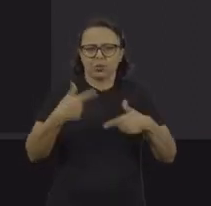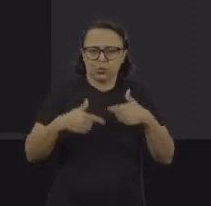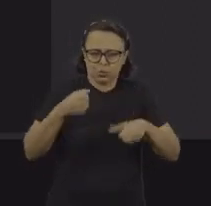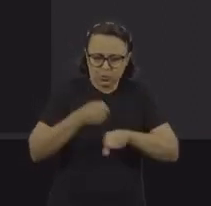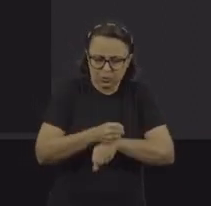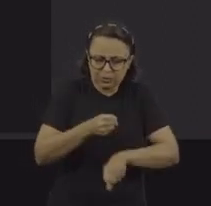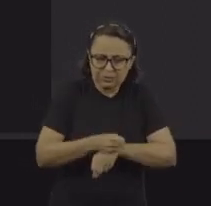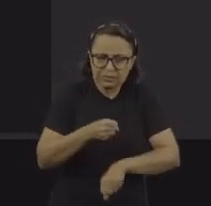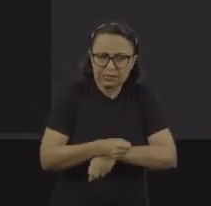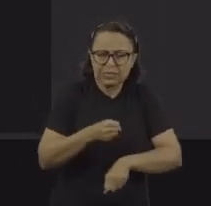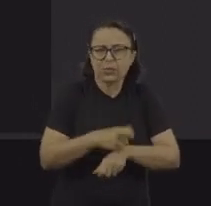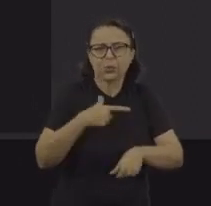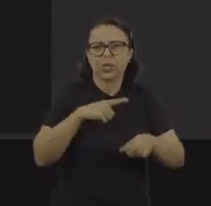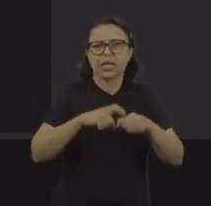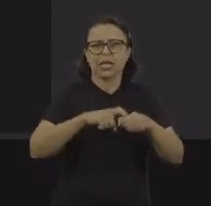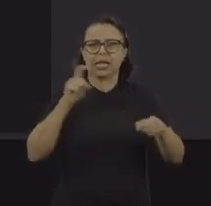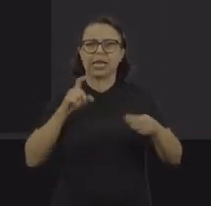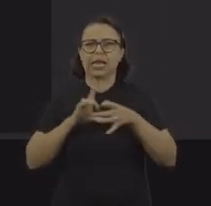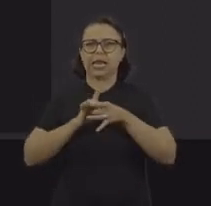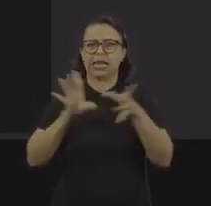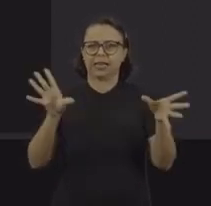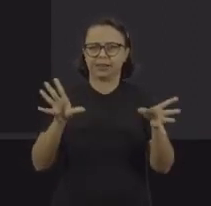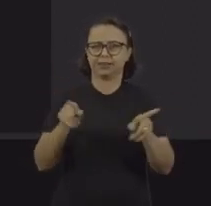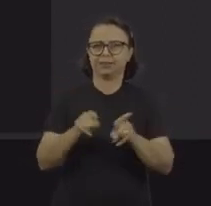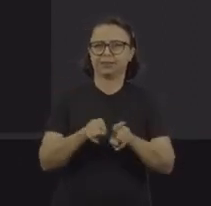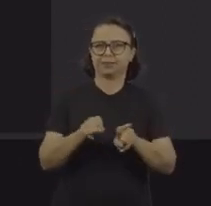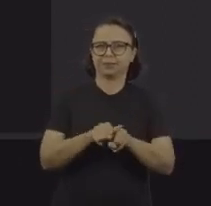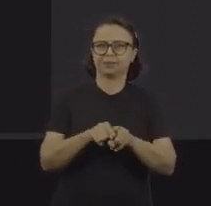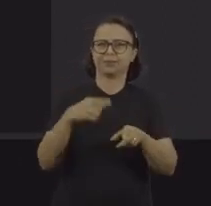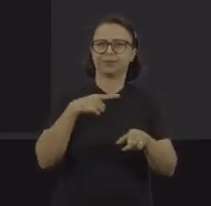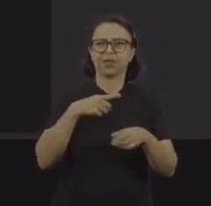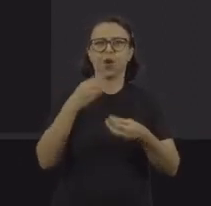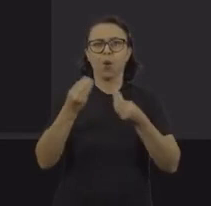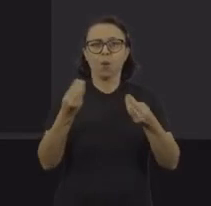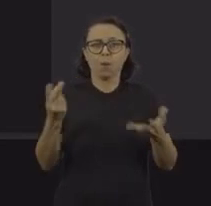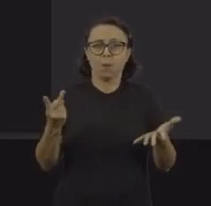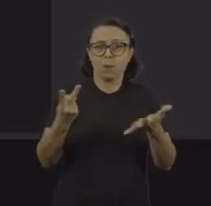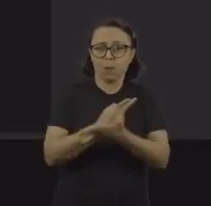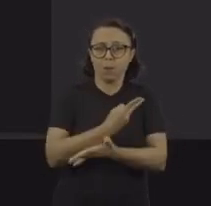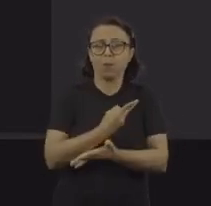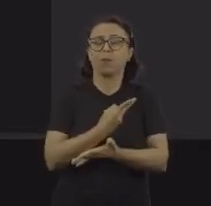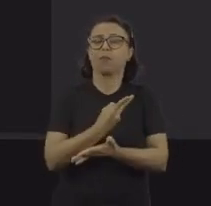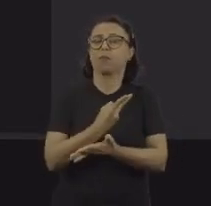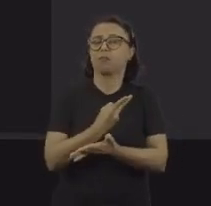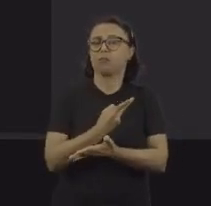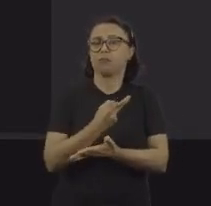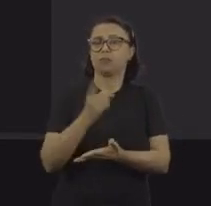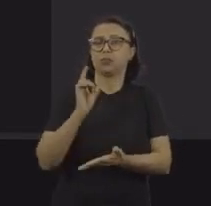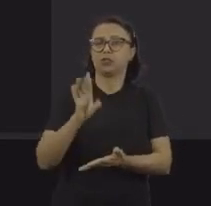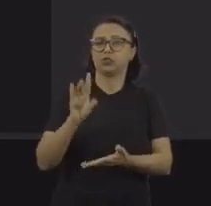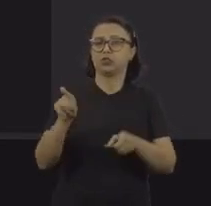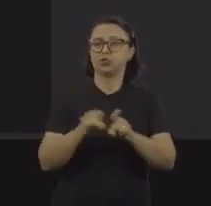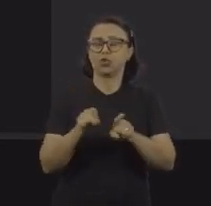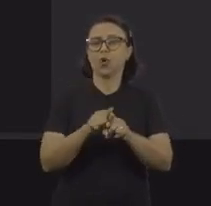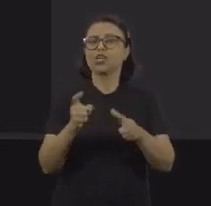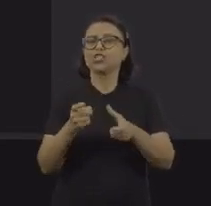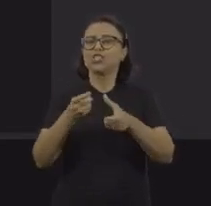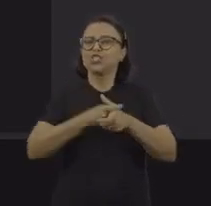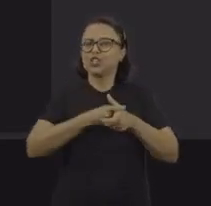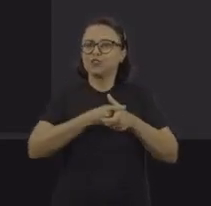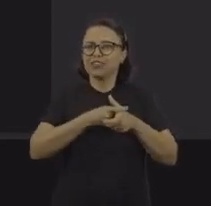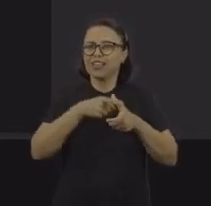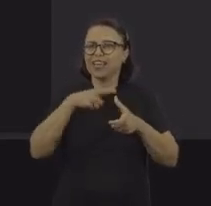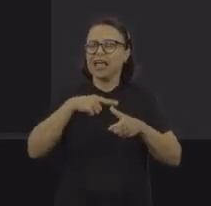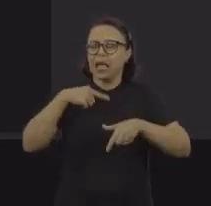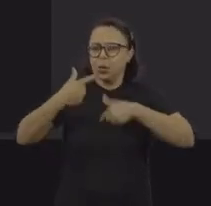São condições de trabalho, um conjunto de elementos que vão acometer não só a vida do trabalhador na